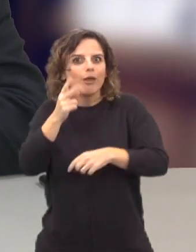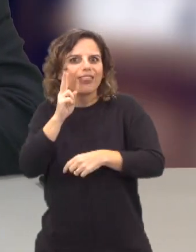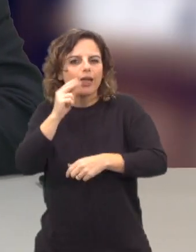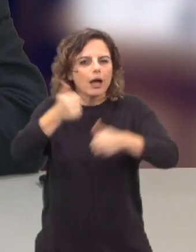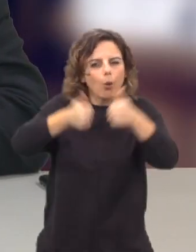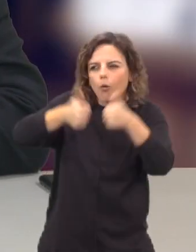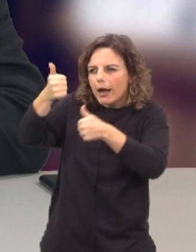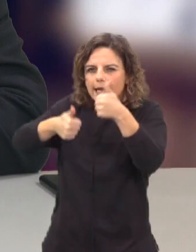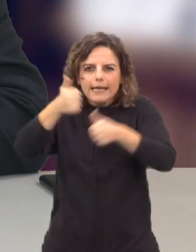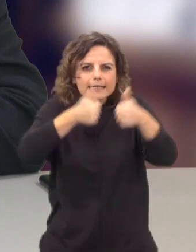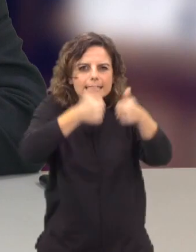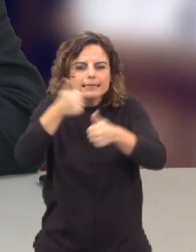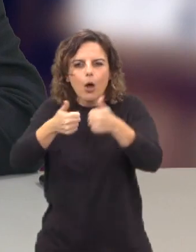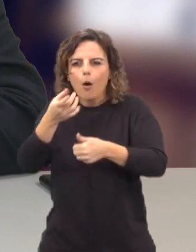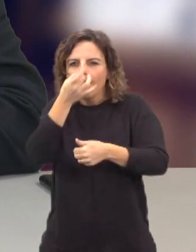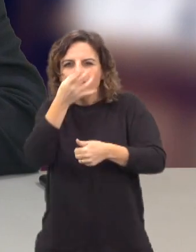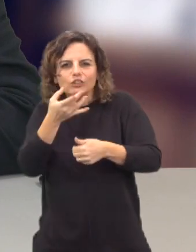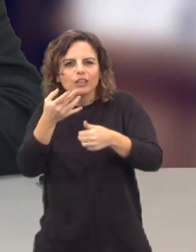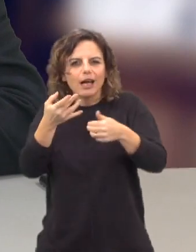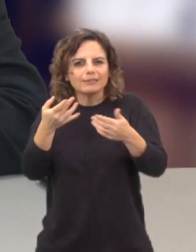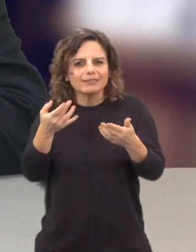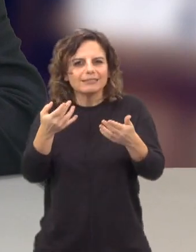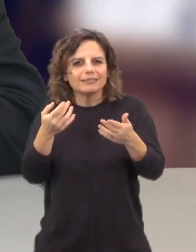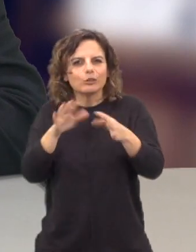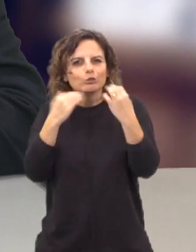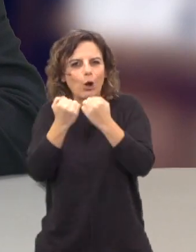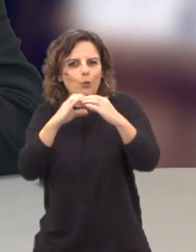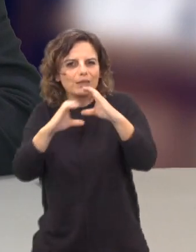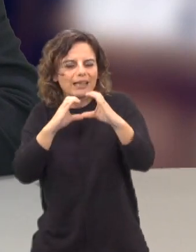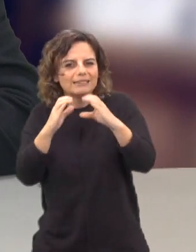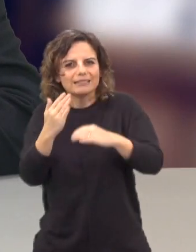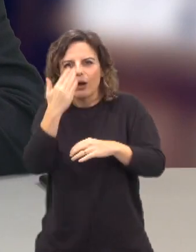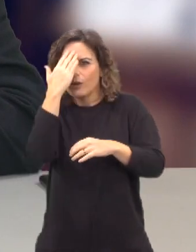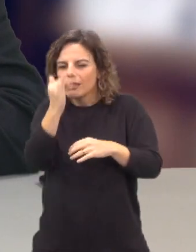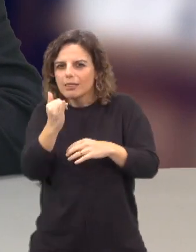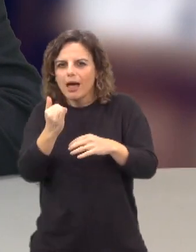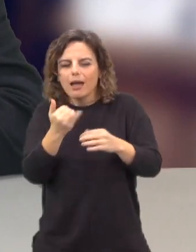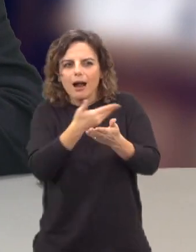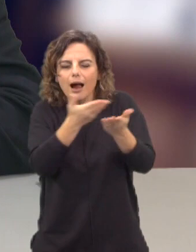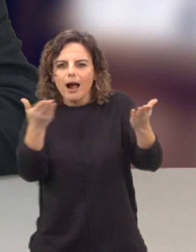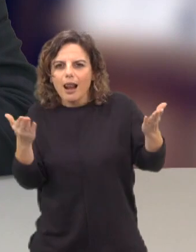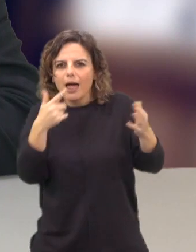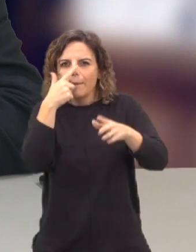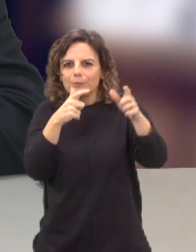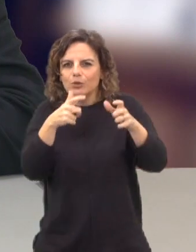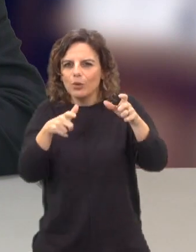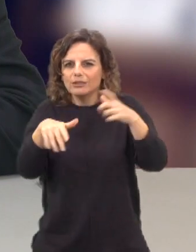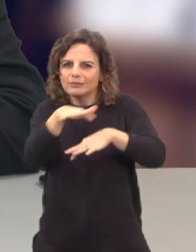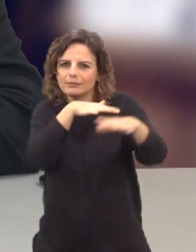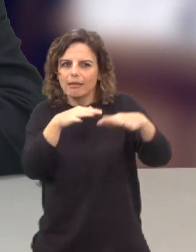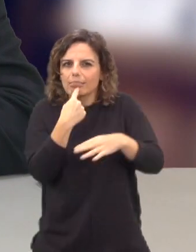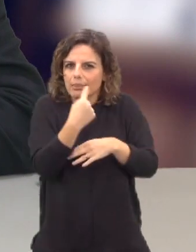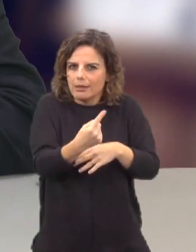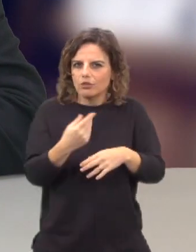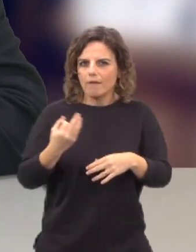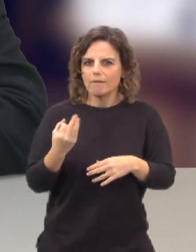a fragilidade da comunicação social são ideias que perpassam quando ouvimos as pessoas e elas